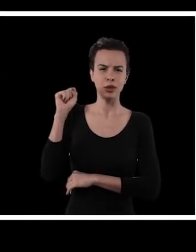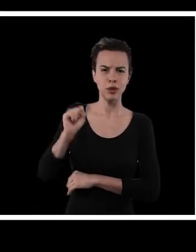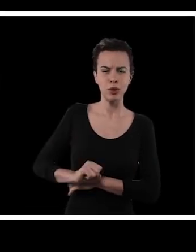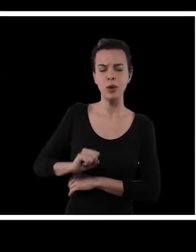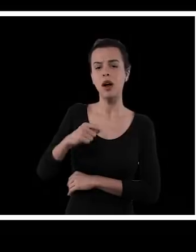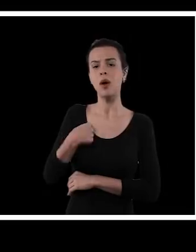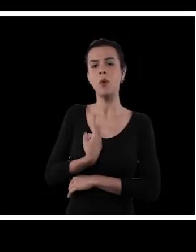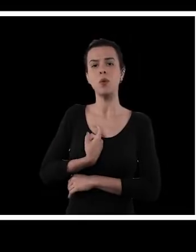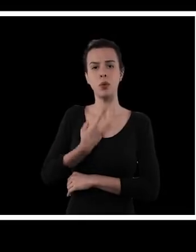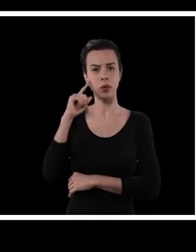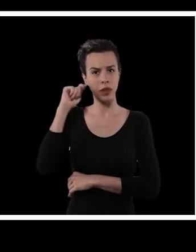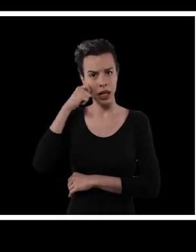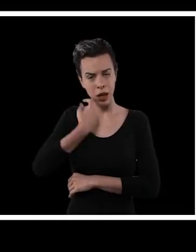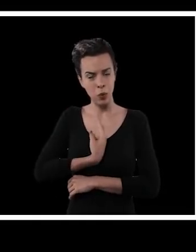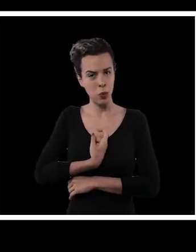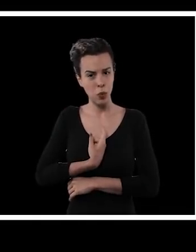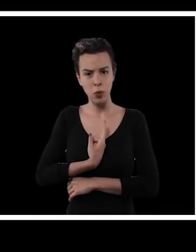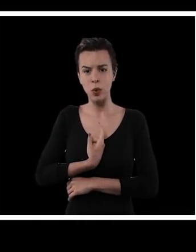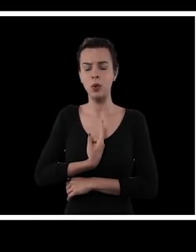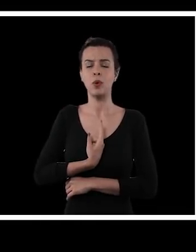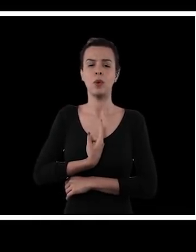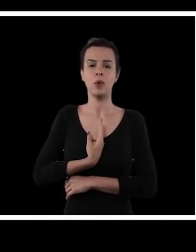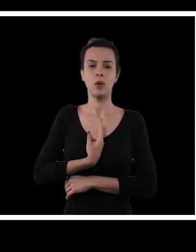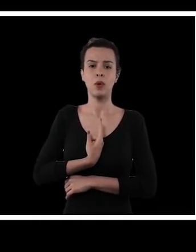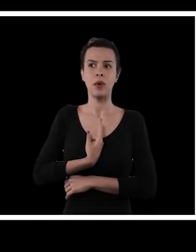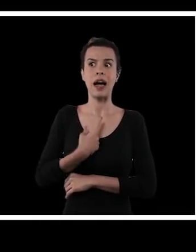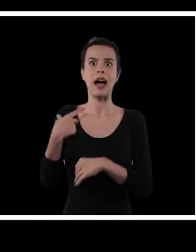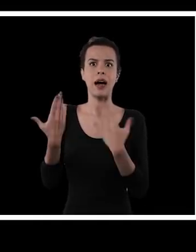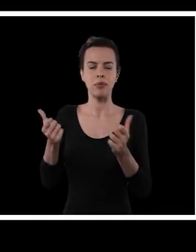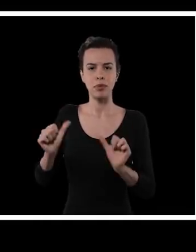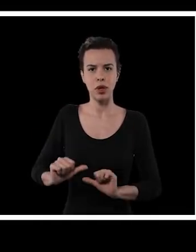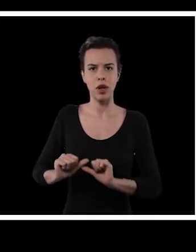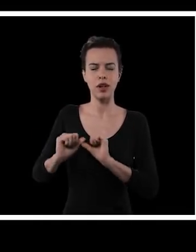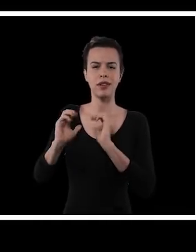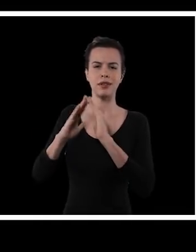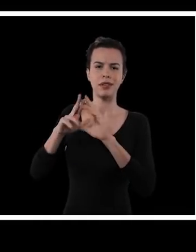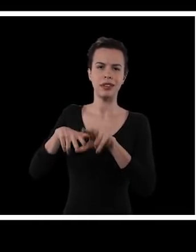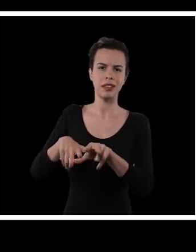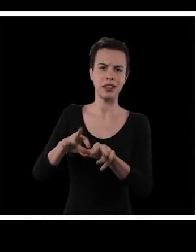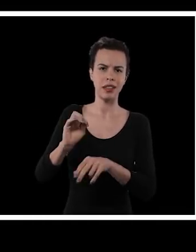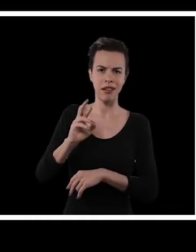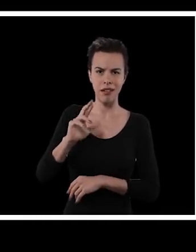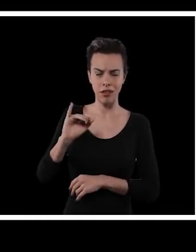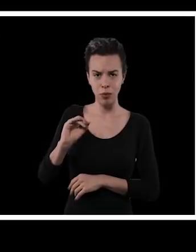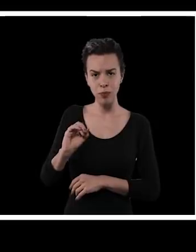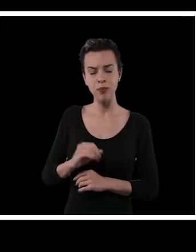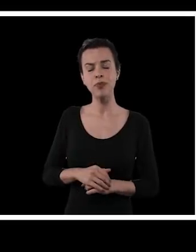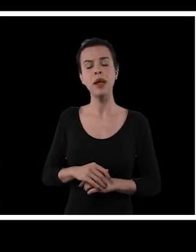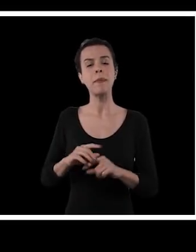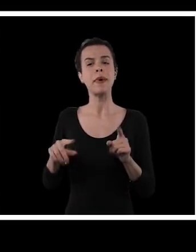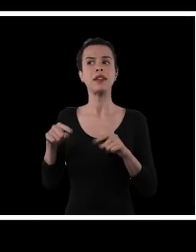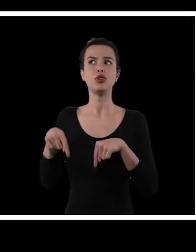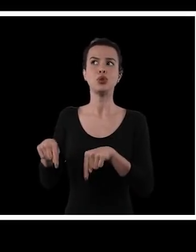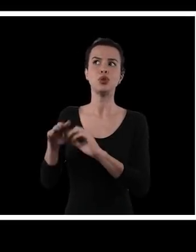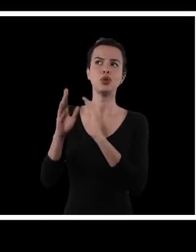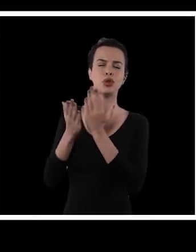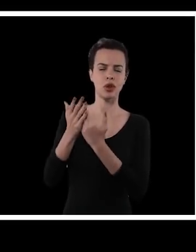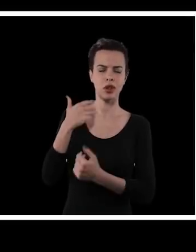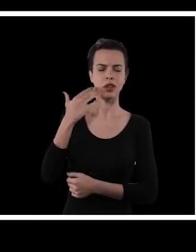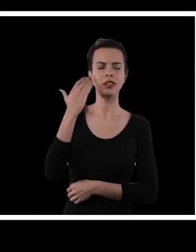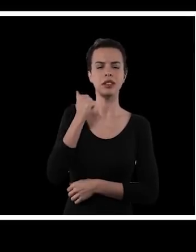no interior do Rio Grande do Sul, onde eu era a única estudante negra, mas eu tinha educação de terreiro. Então, eu sabia que, por exemplo,